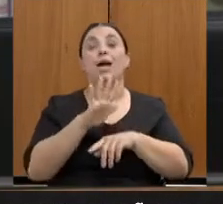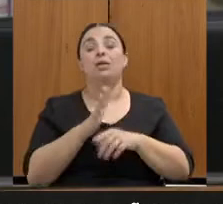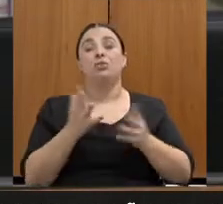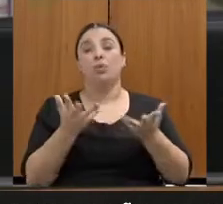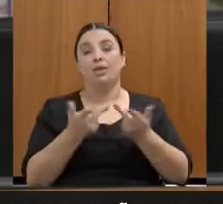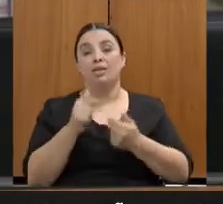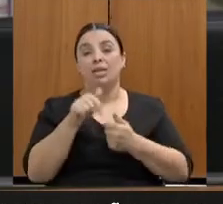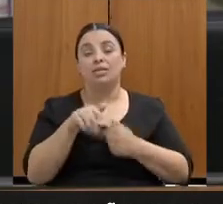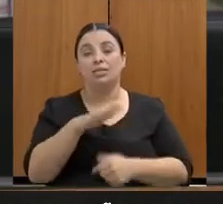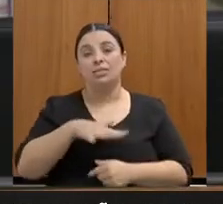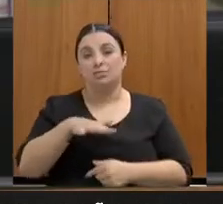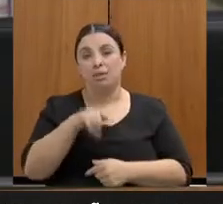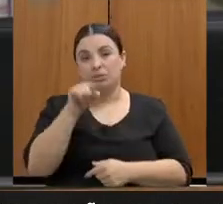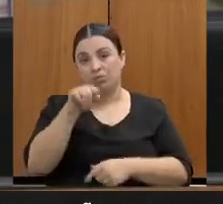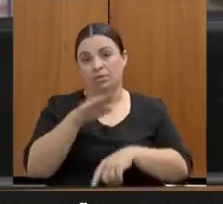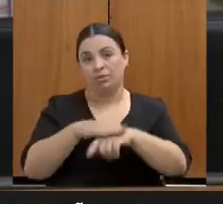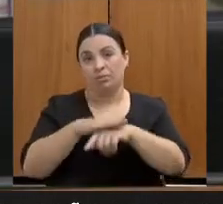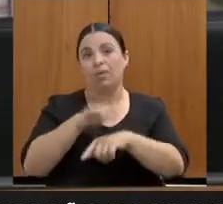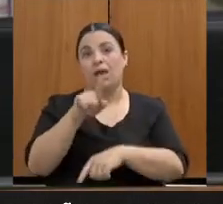coordena?